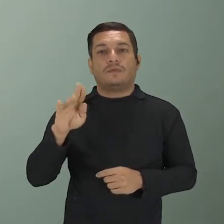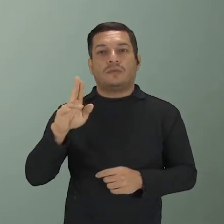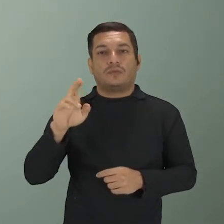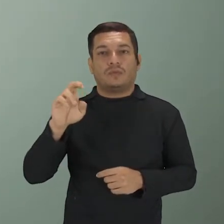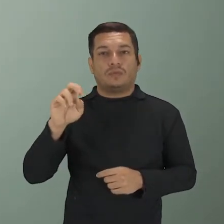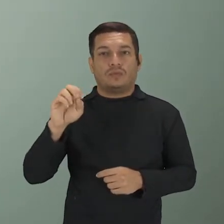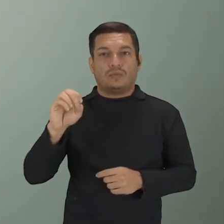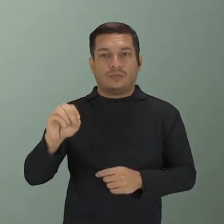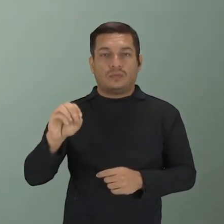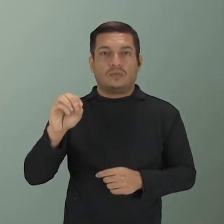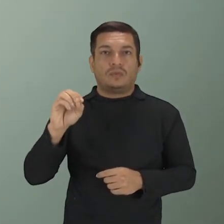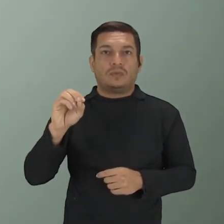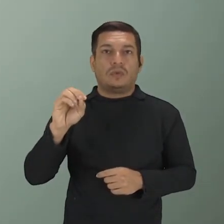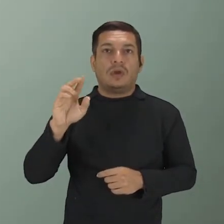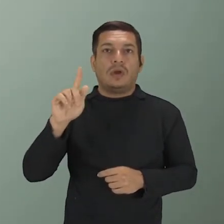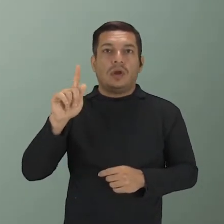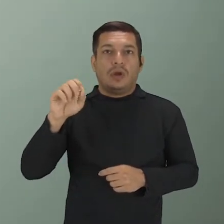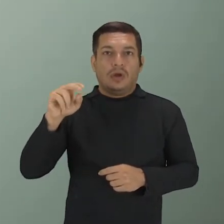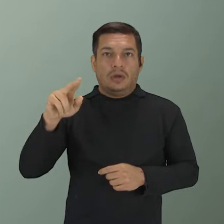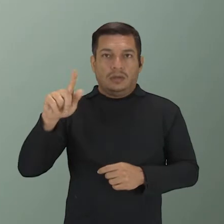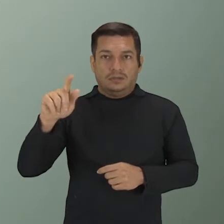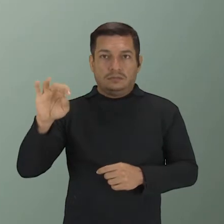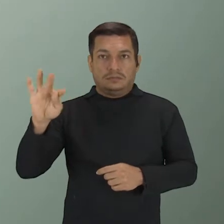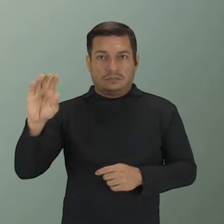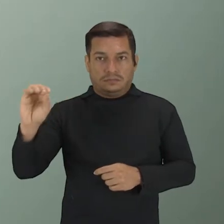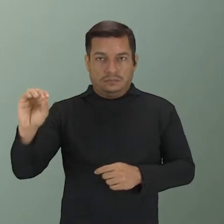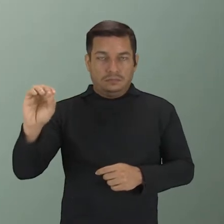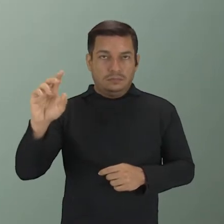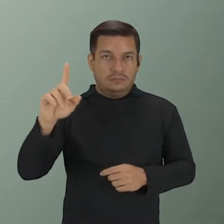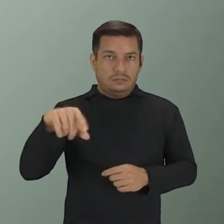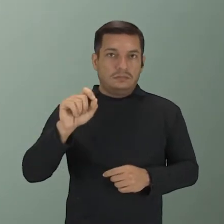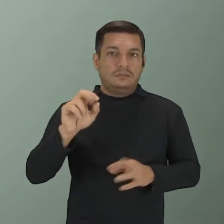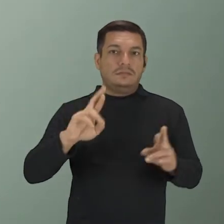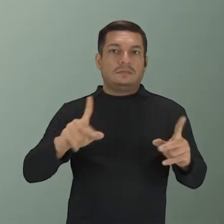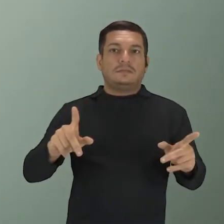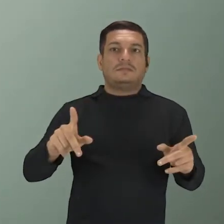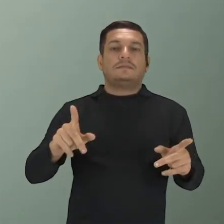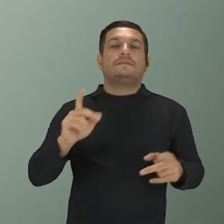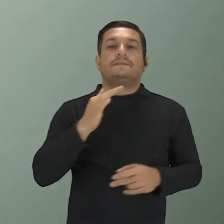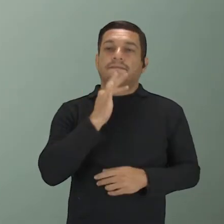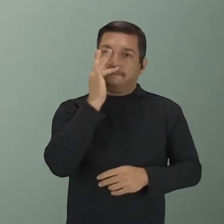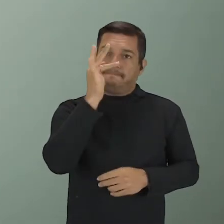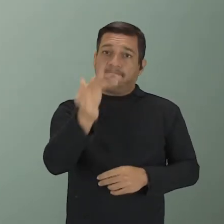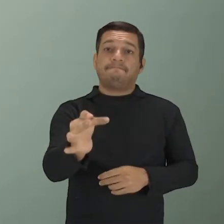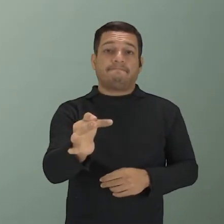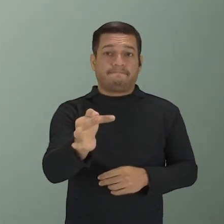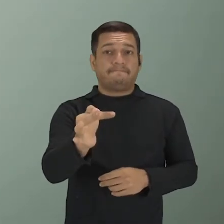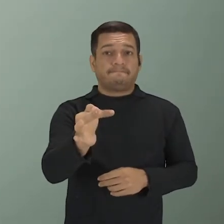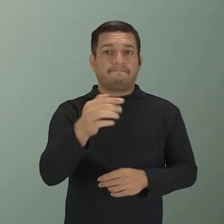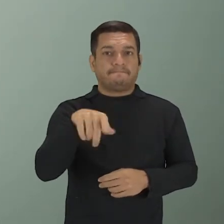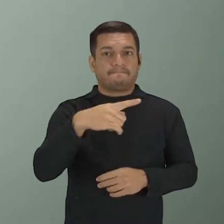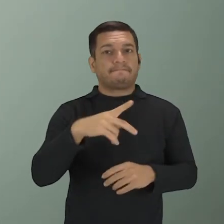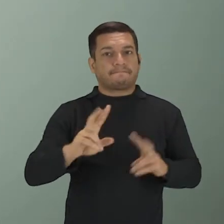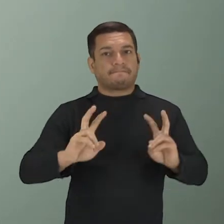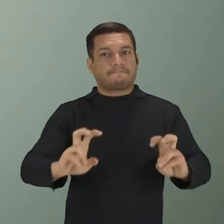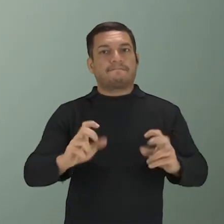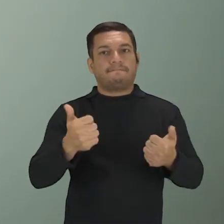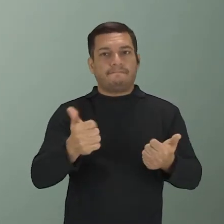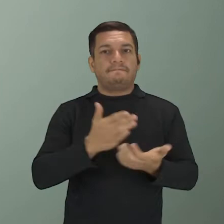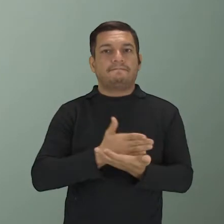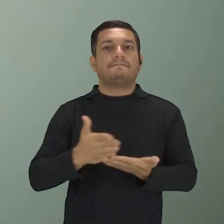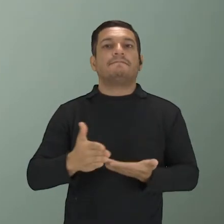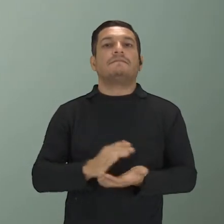com going to, ok? Então, essa diferença aí do futuro que você vai ver. Vamos